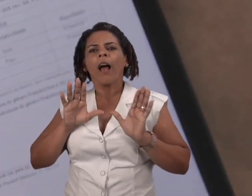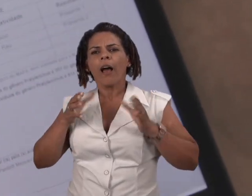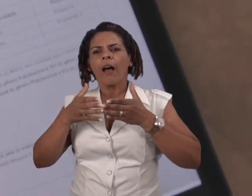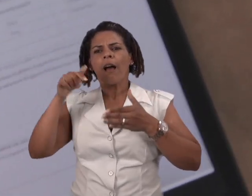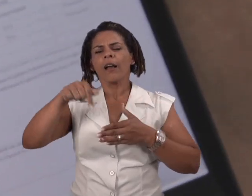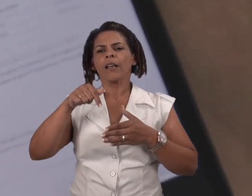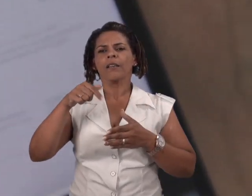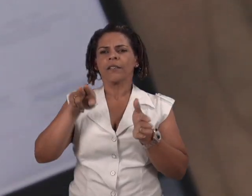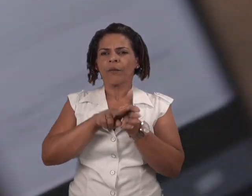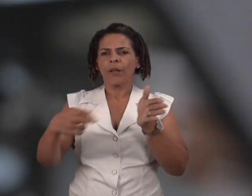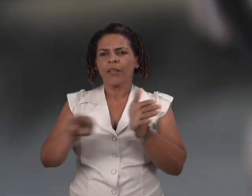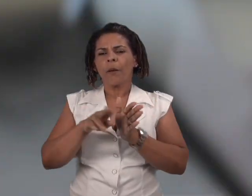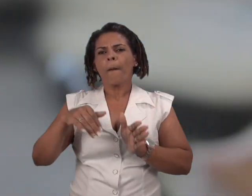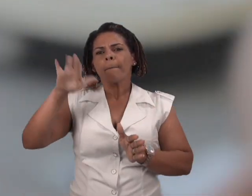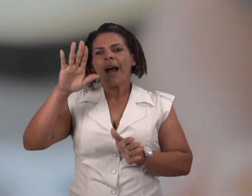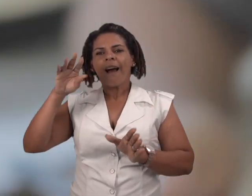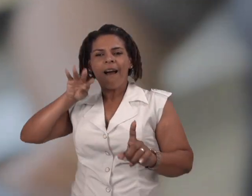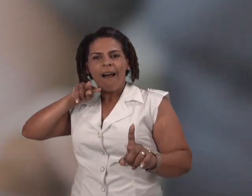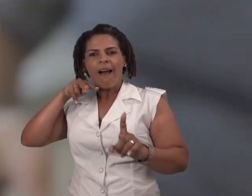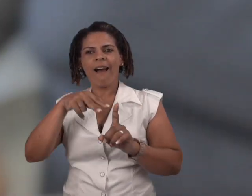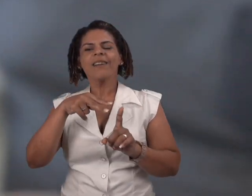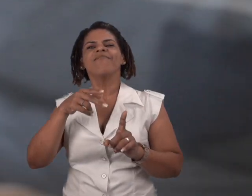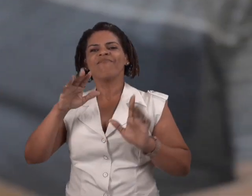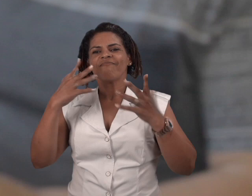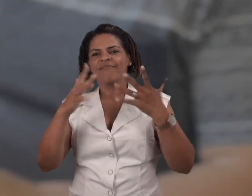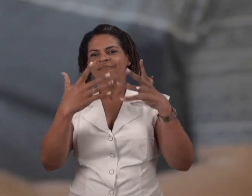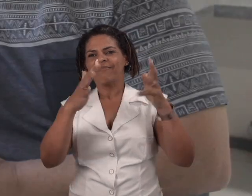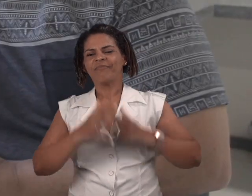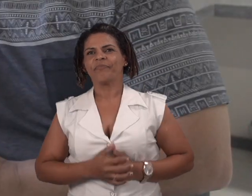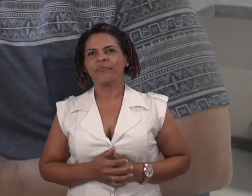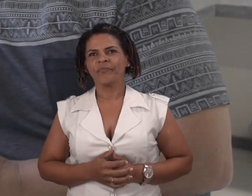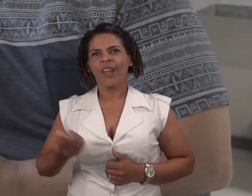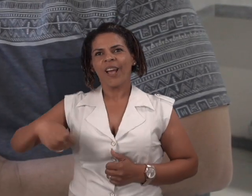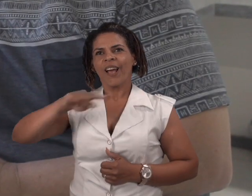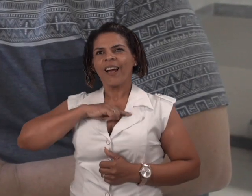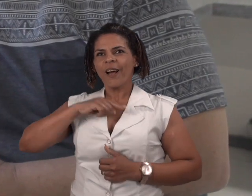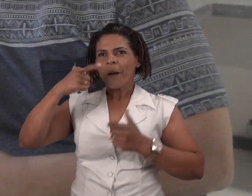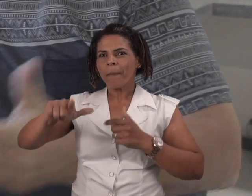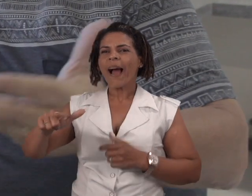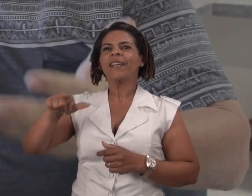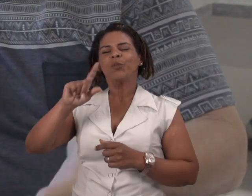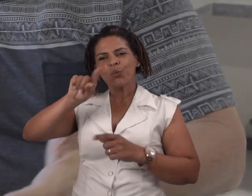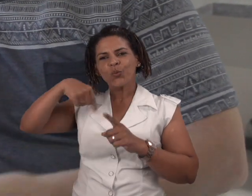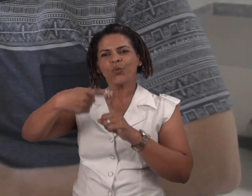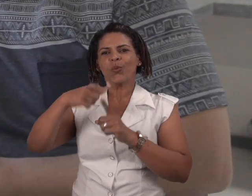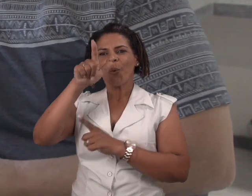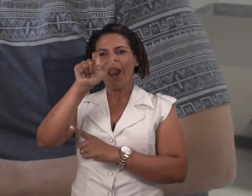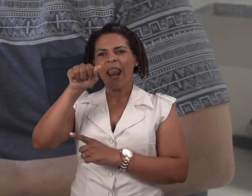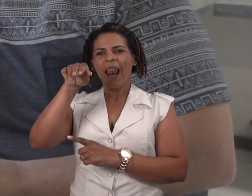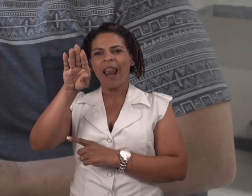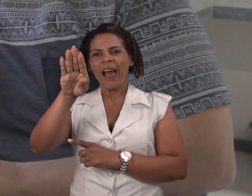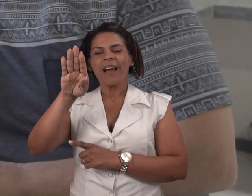o trabalho desenvolvido no campus de São Mateus foi mais uma vez reconhecido. Nós conseguimos o credenciamento de mais um